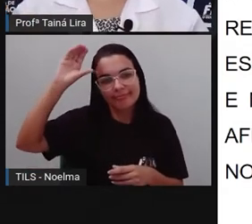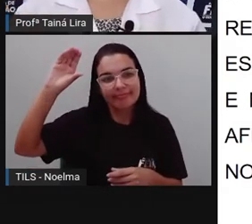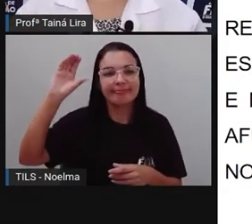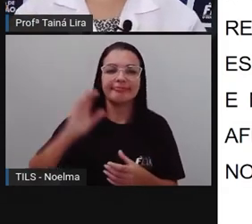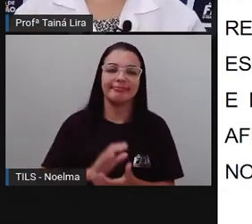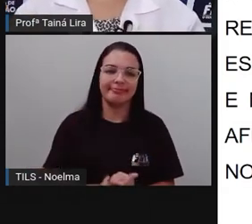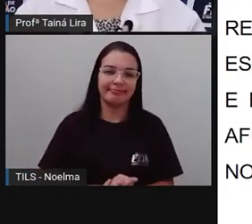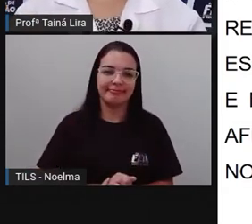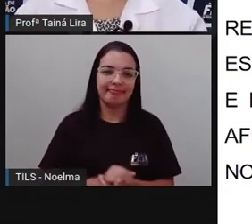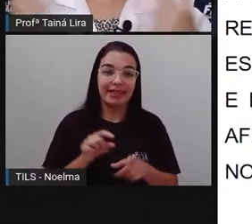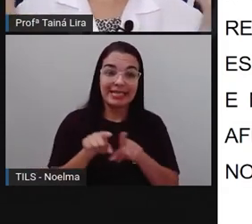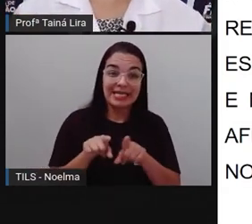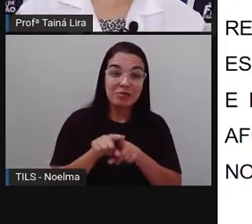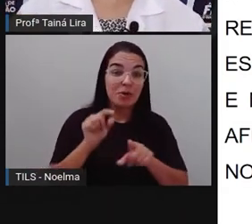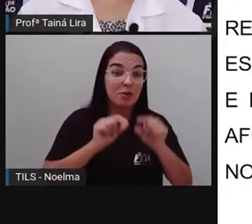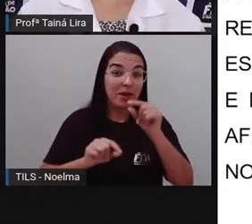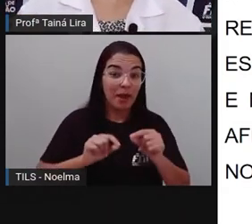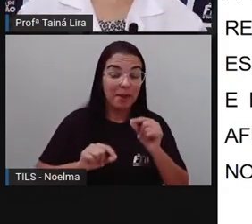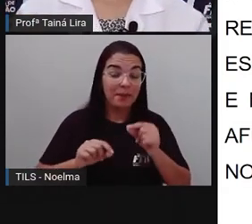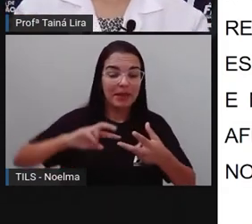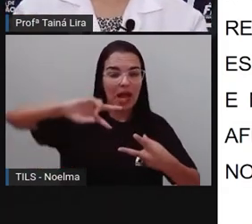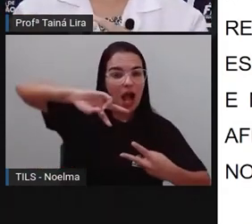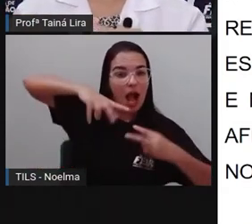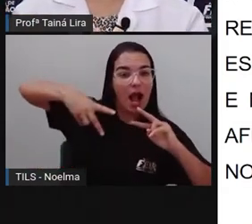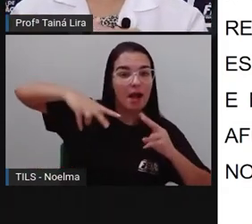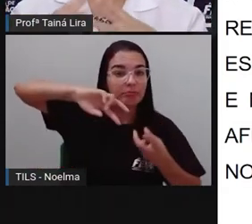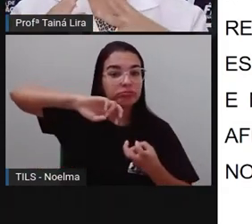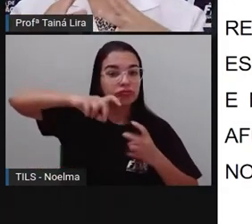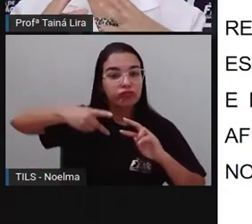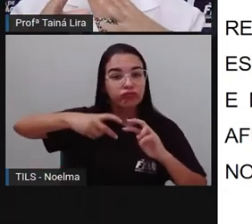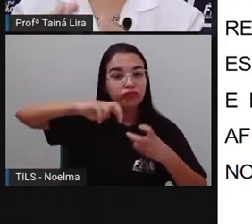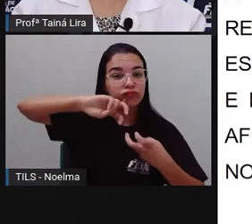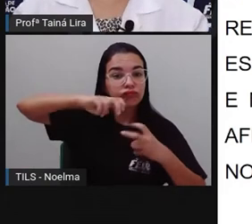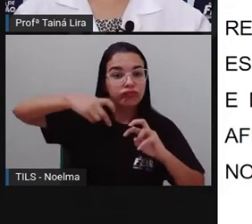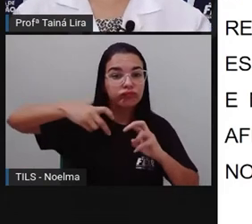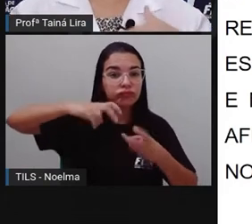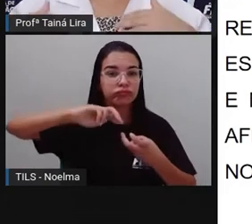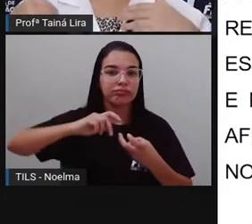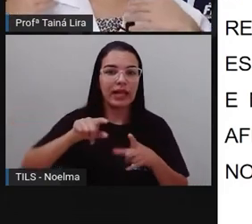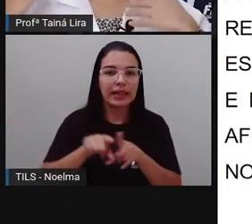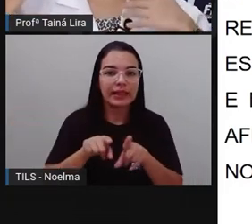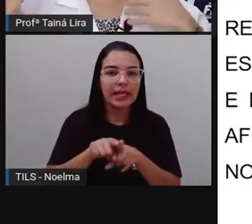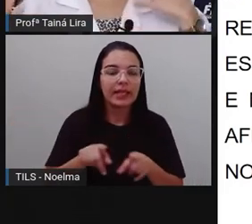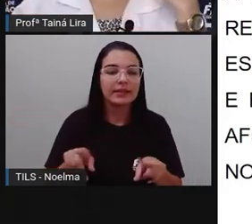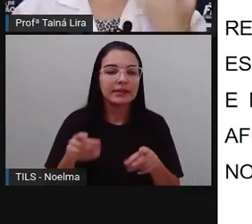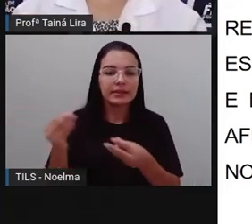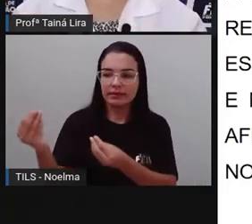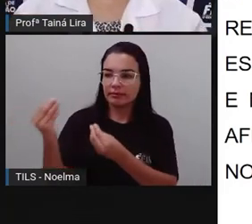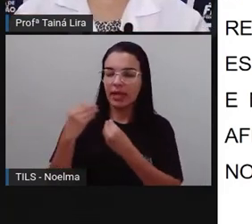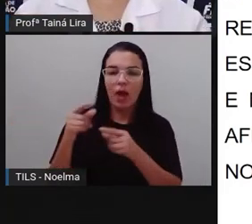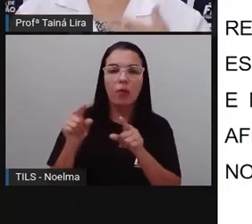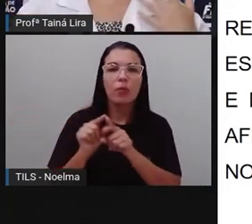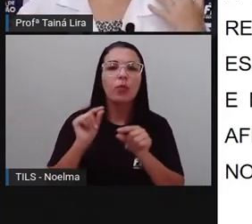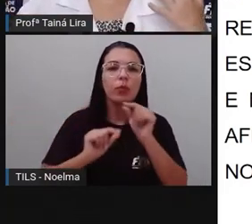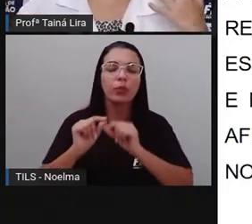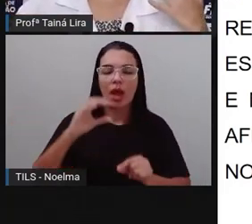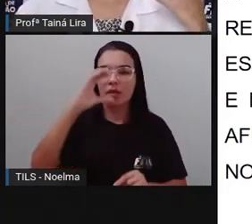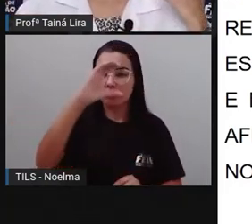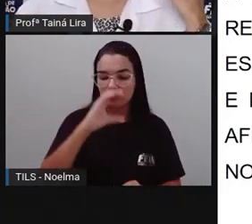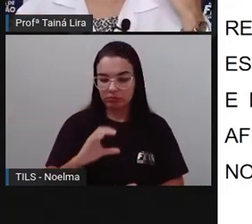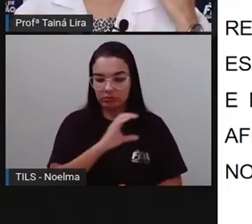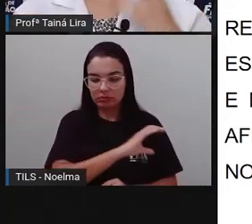tinha falado com vocês a respeito da capoeira, né, nós temos também as marcas, né, religiosas, a questão